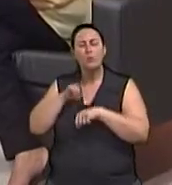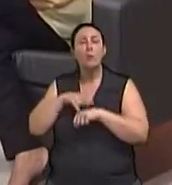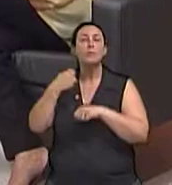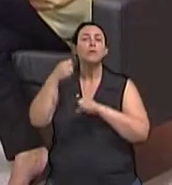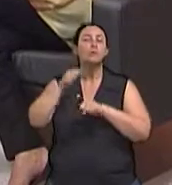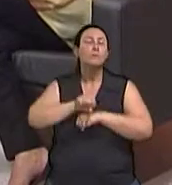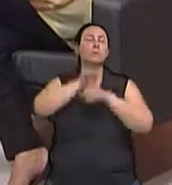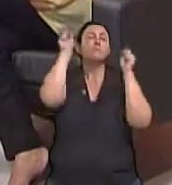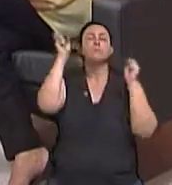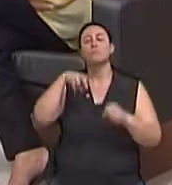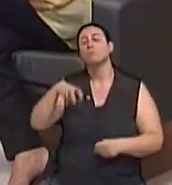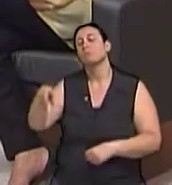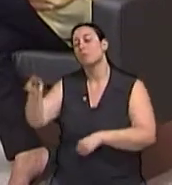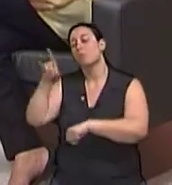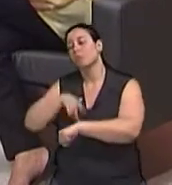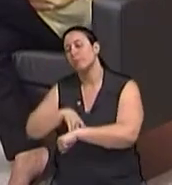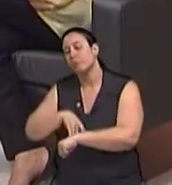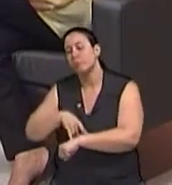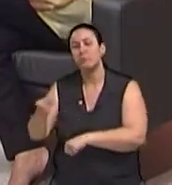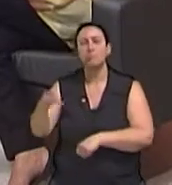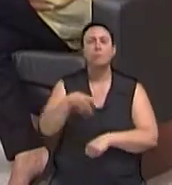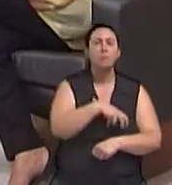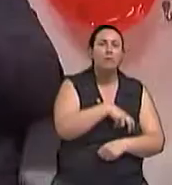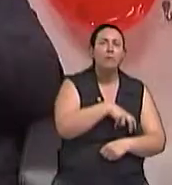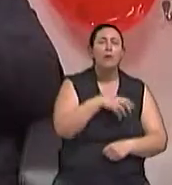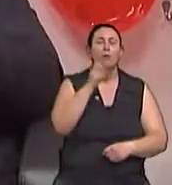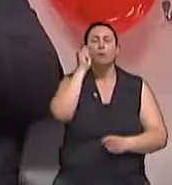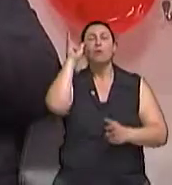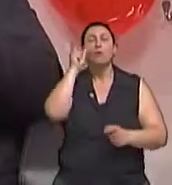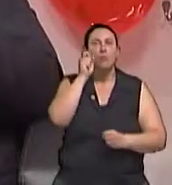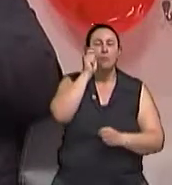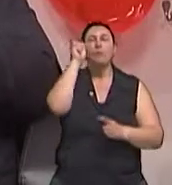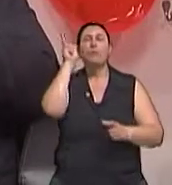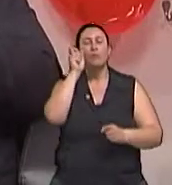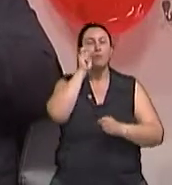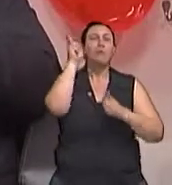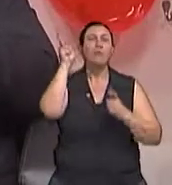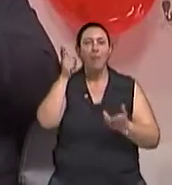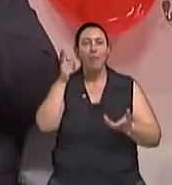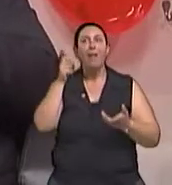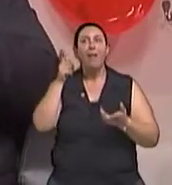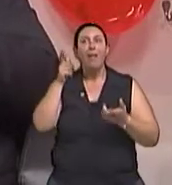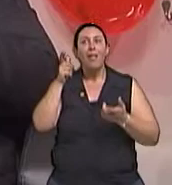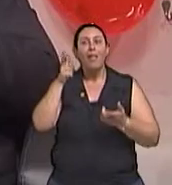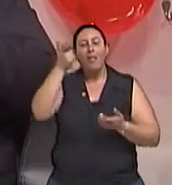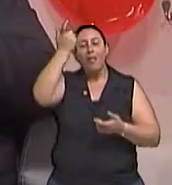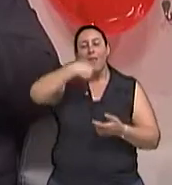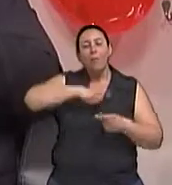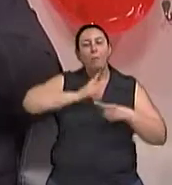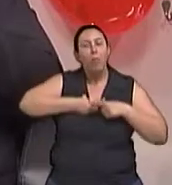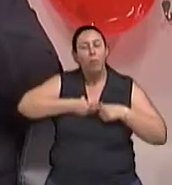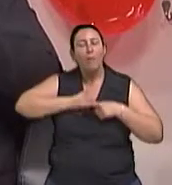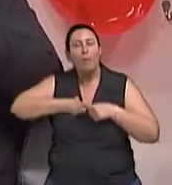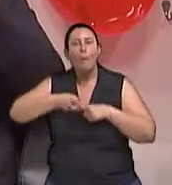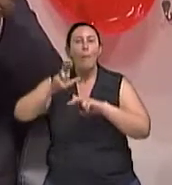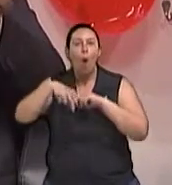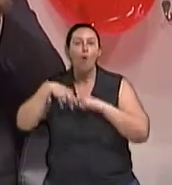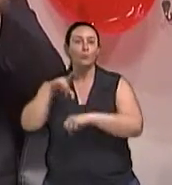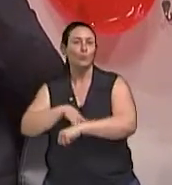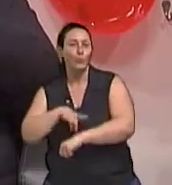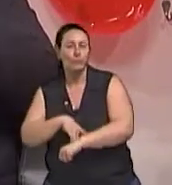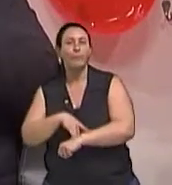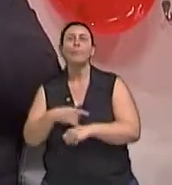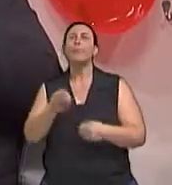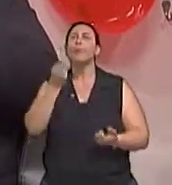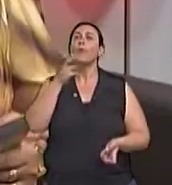levantar três vezes para ir no banheiro à noite para urinar, porque senão ela vai perder urina, né? Então, dentre outros fatores, como